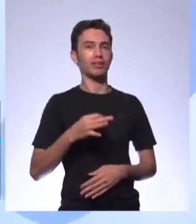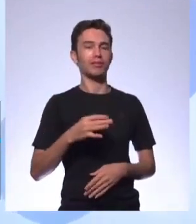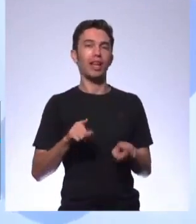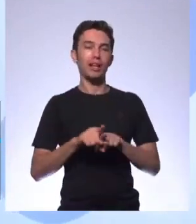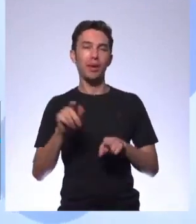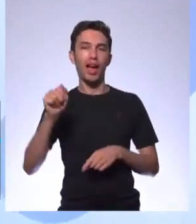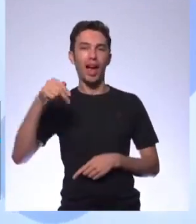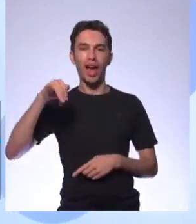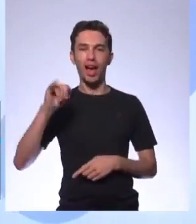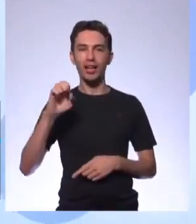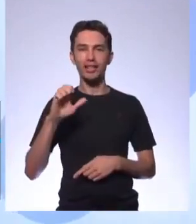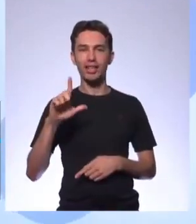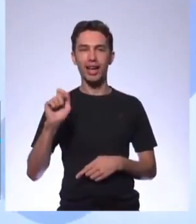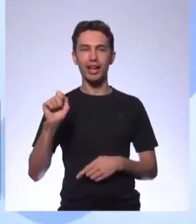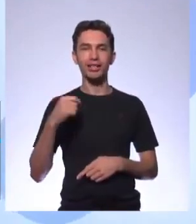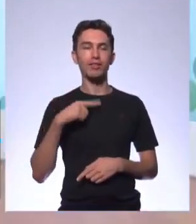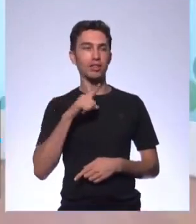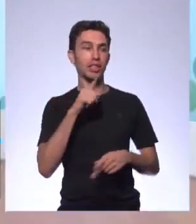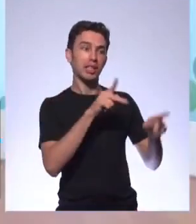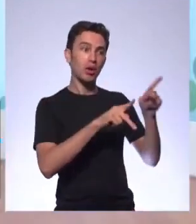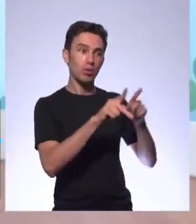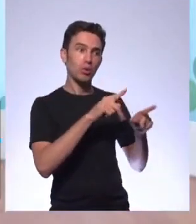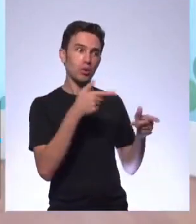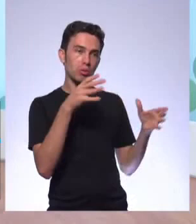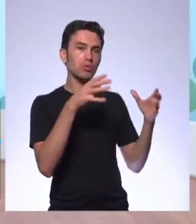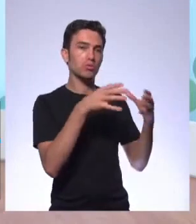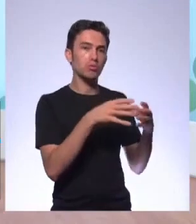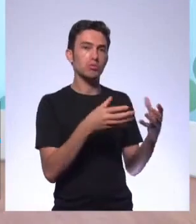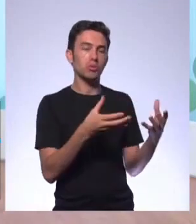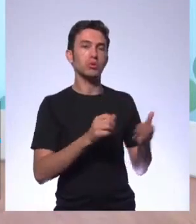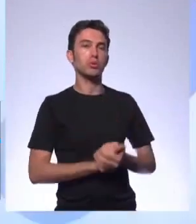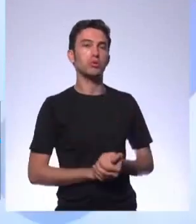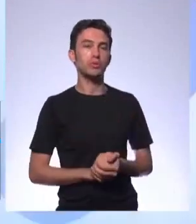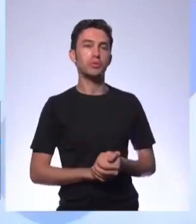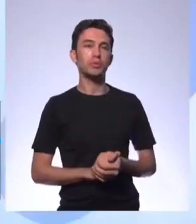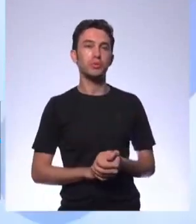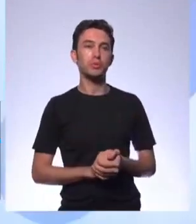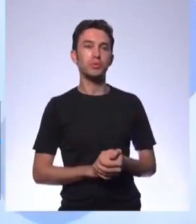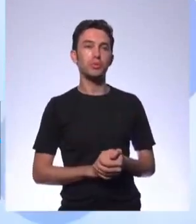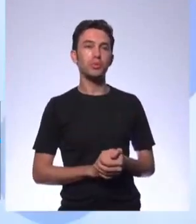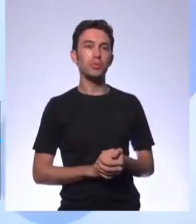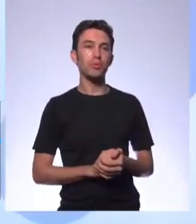diz, o público, né? Saber com quem vai falar, né? Também é o que você viu, né?